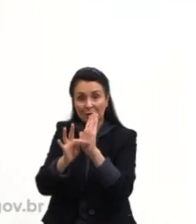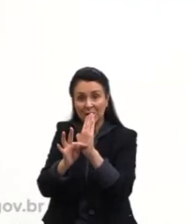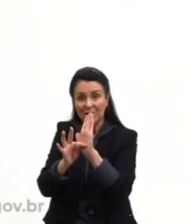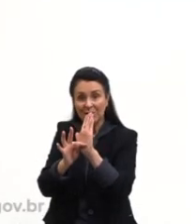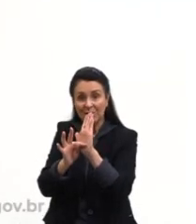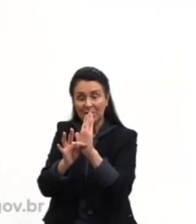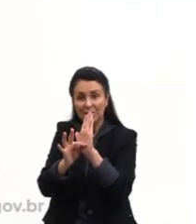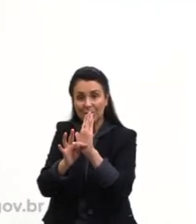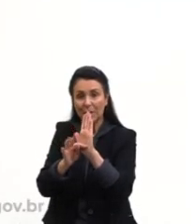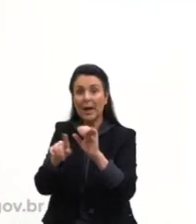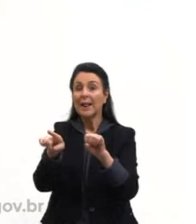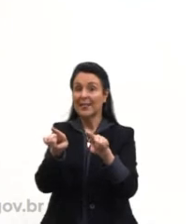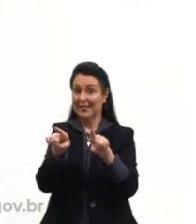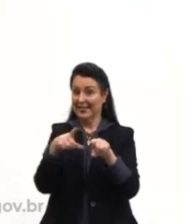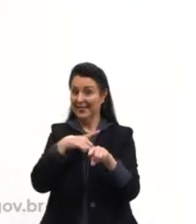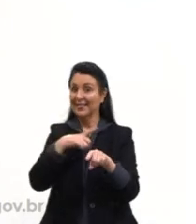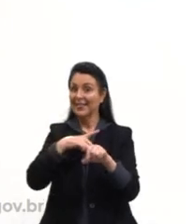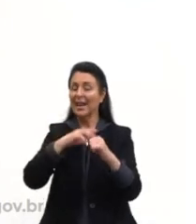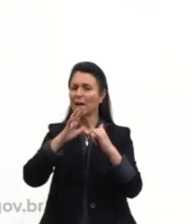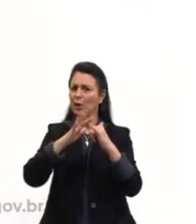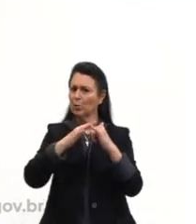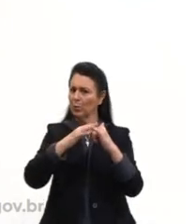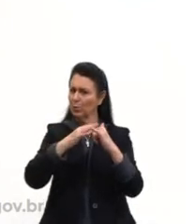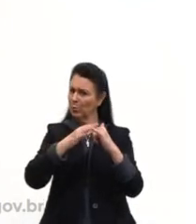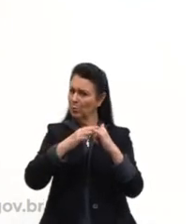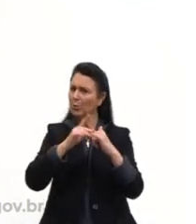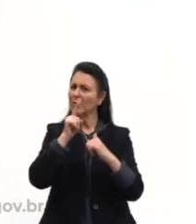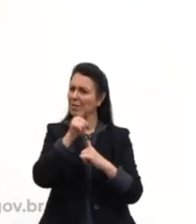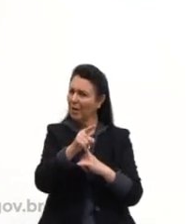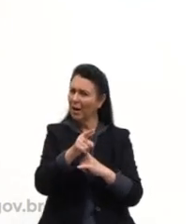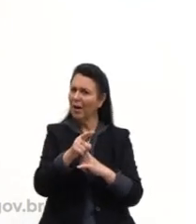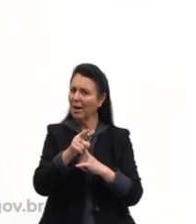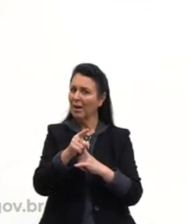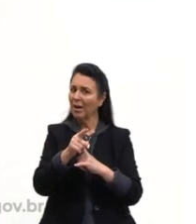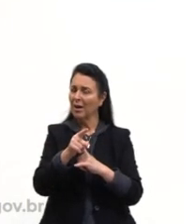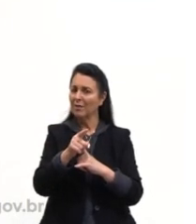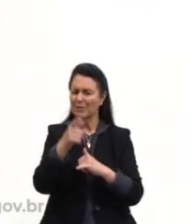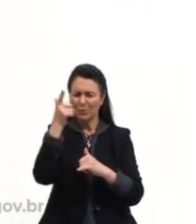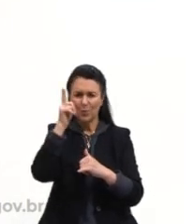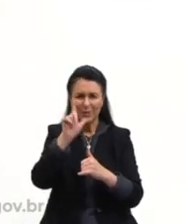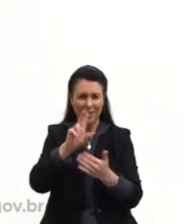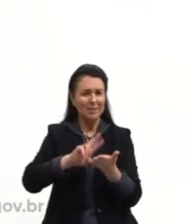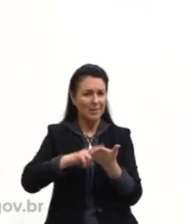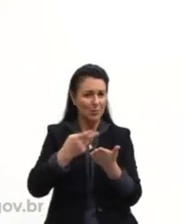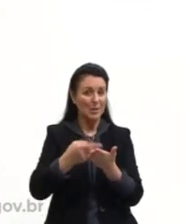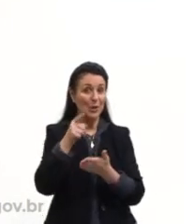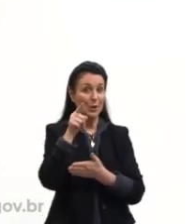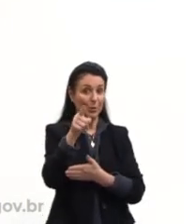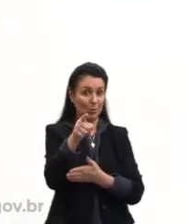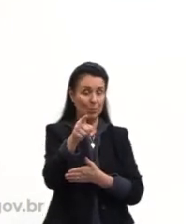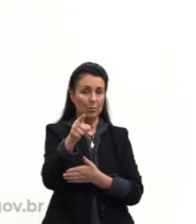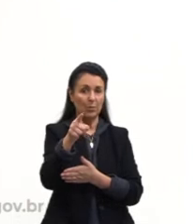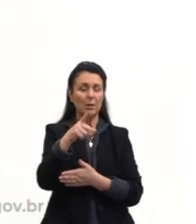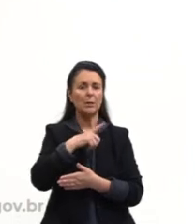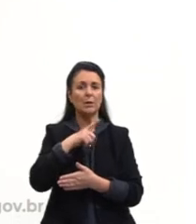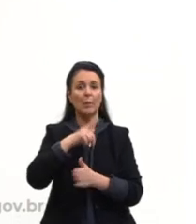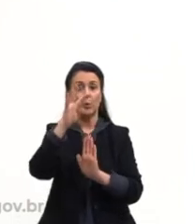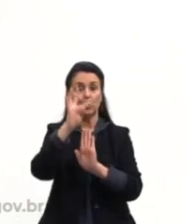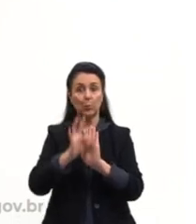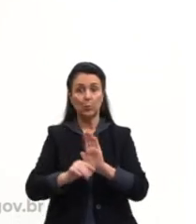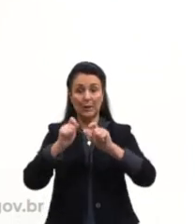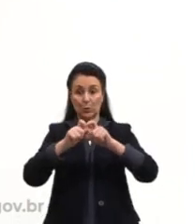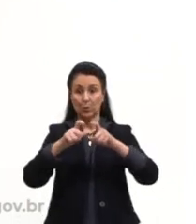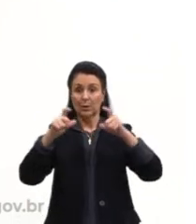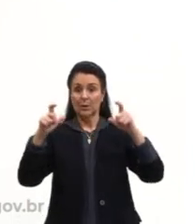Ah, no YouTube. Façam uma leitura e vejam se vocês conseguem traduzir. Ok? Temos um também, eu trouxe um texto maior,